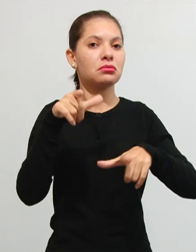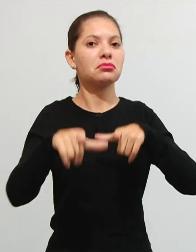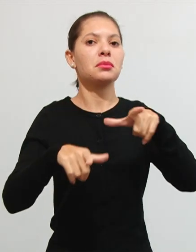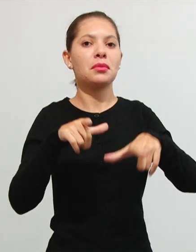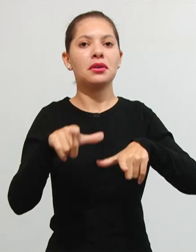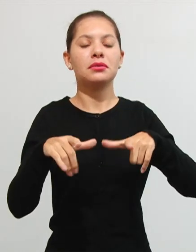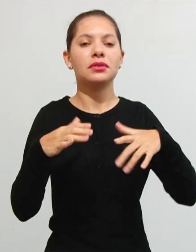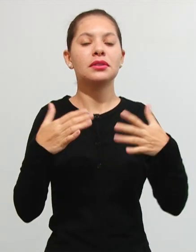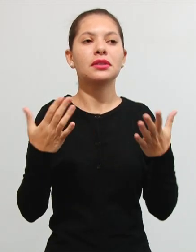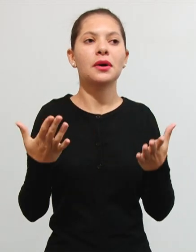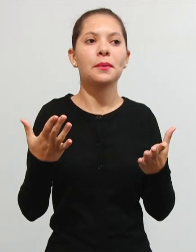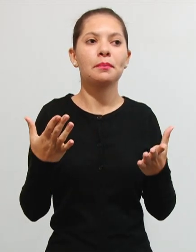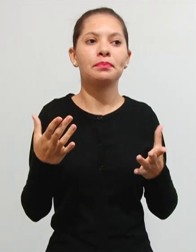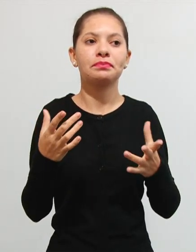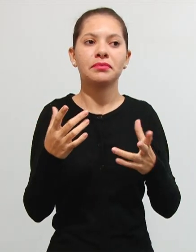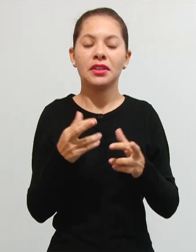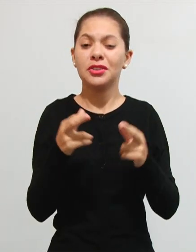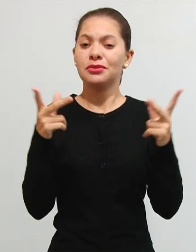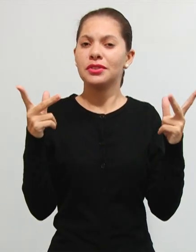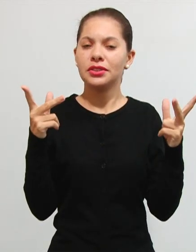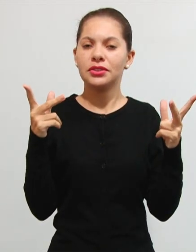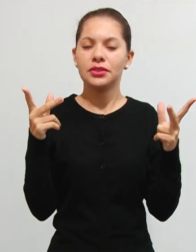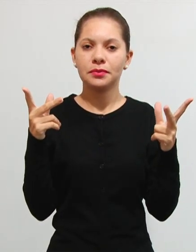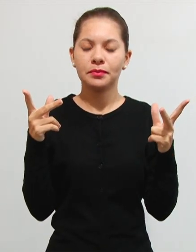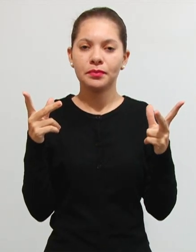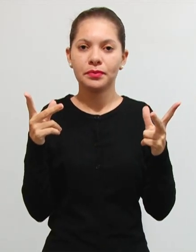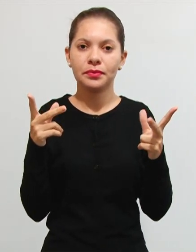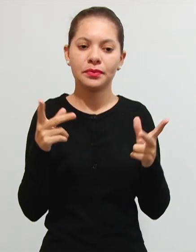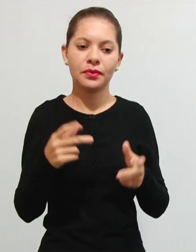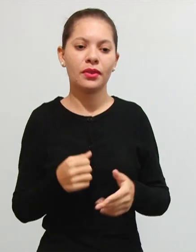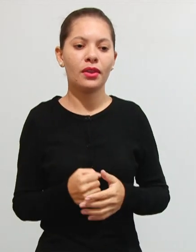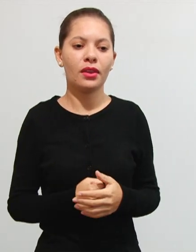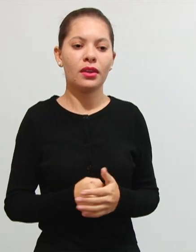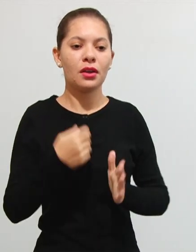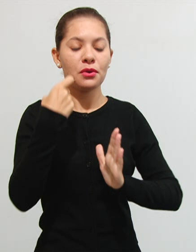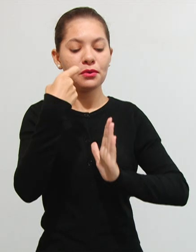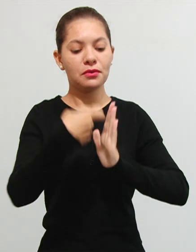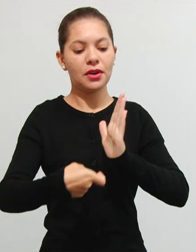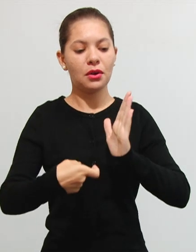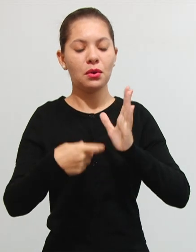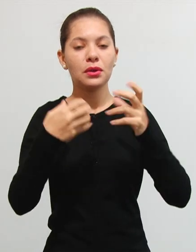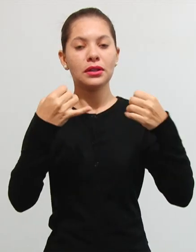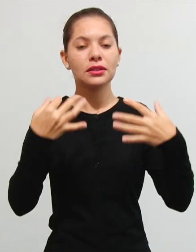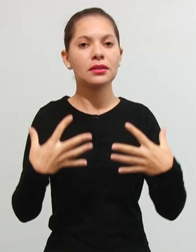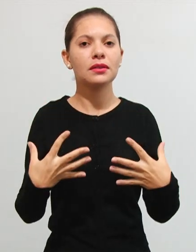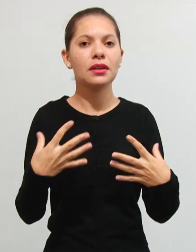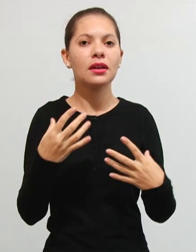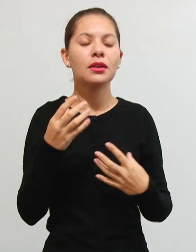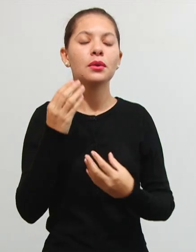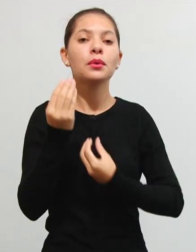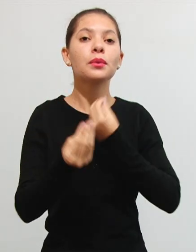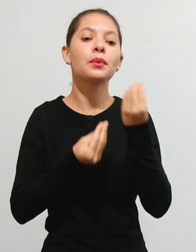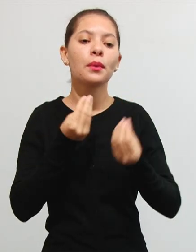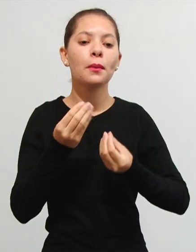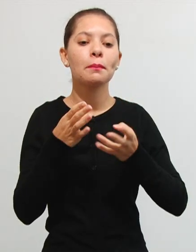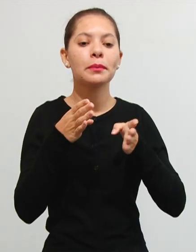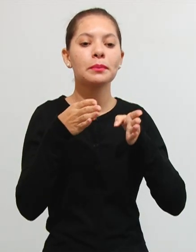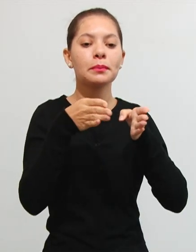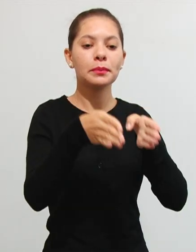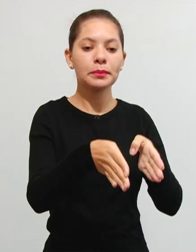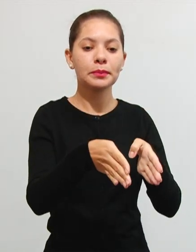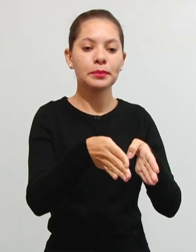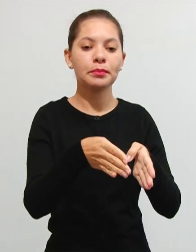Então, está aí a grande diferença. A taxa tem que ser determinada, específica e divisível.